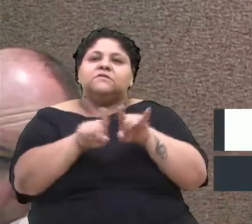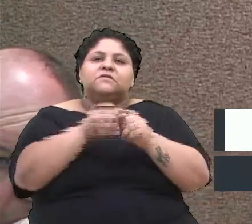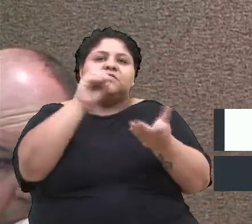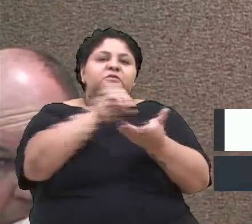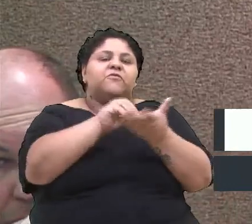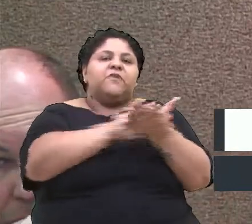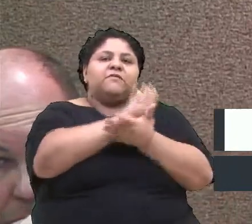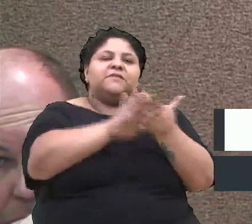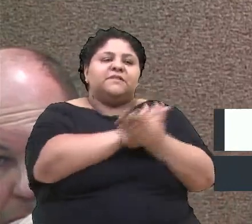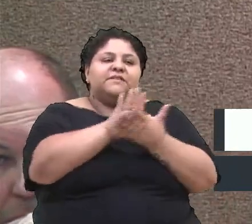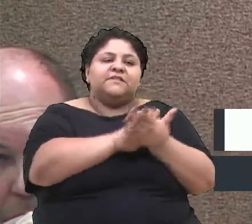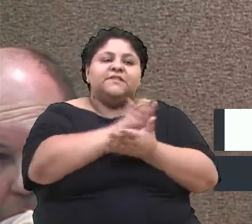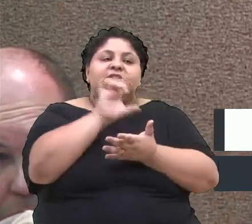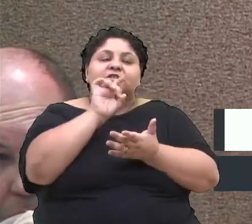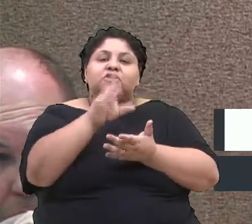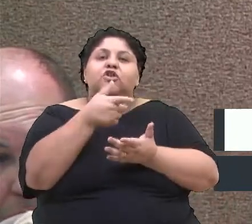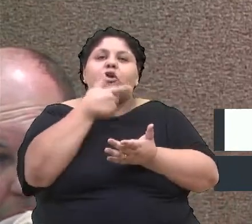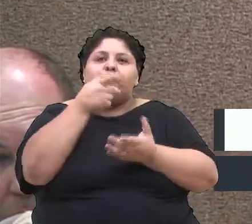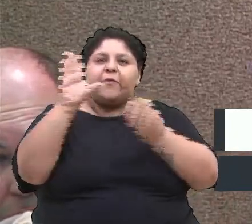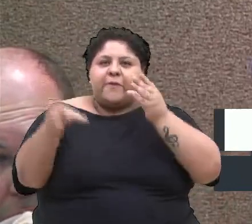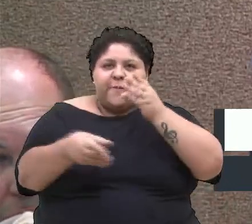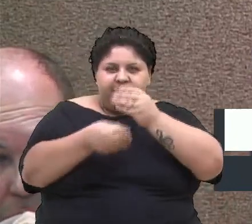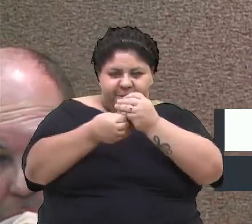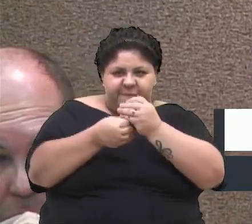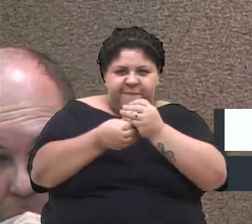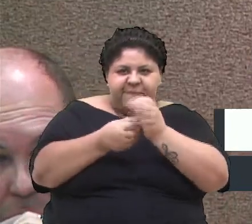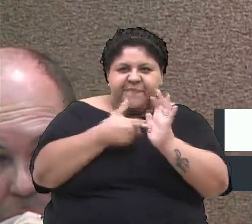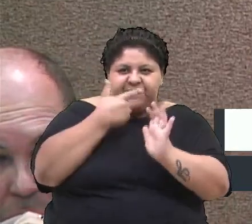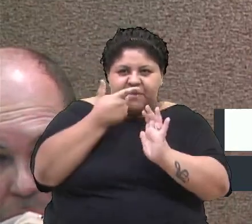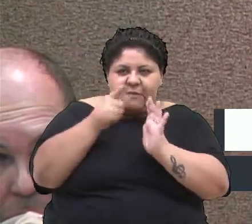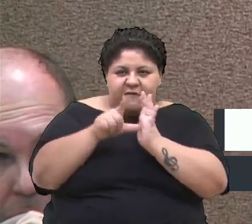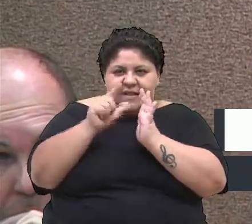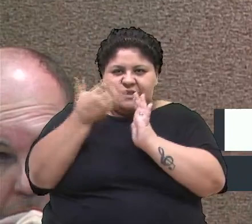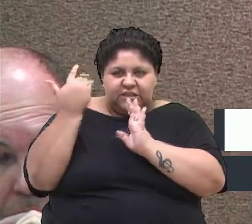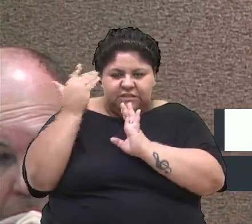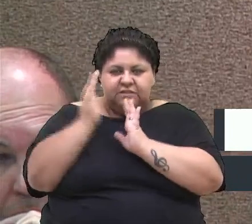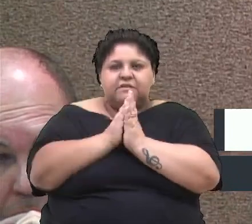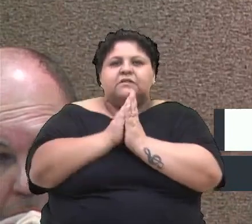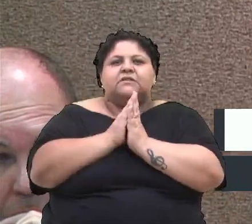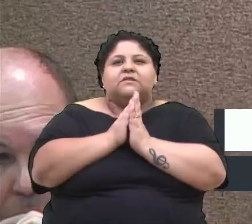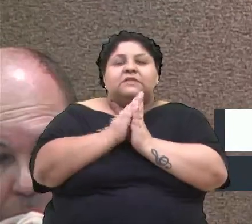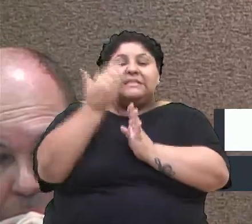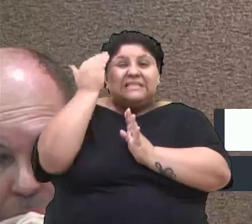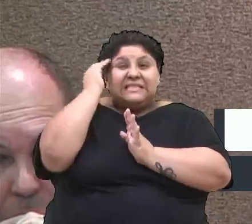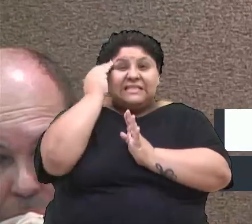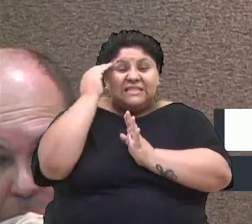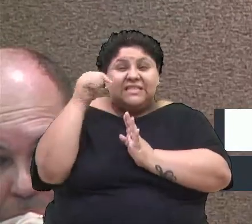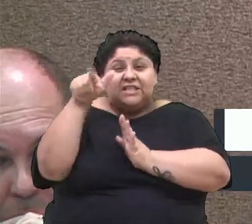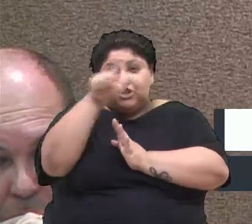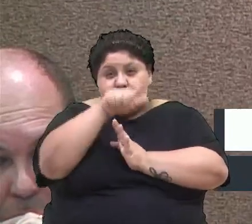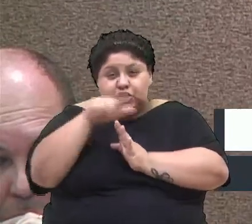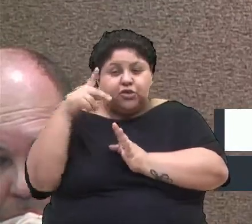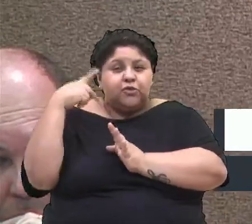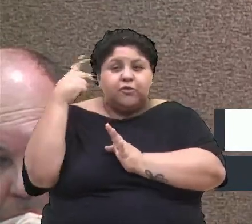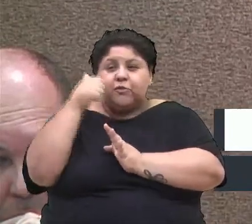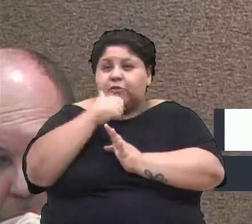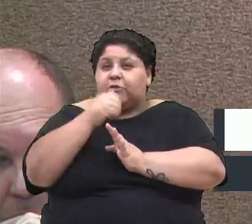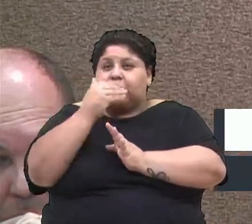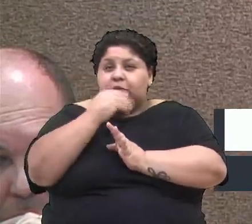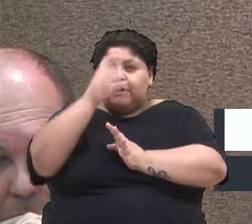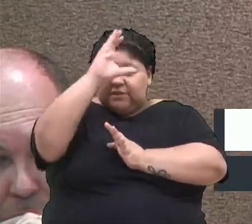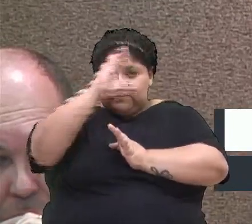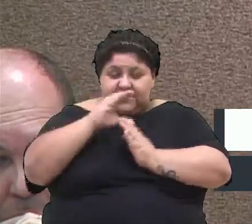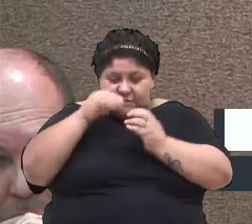Então, só para fazer um complemento à minha fala, Sr. Presidente, saibam, nobres pares e cidadãos que nos